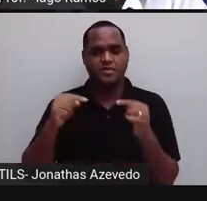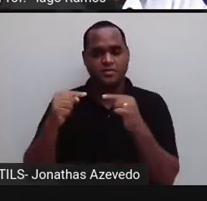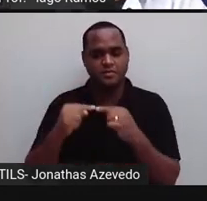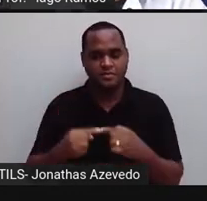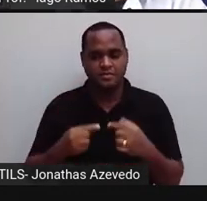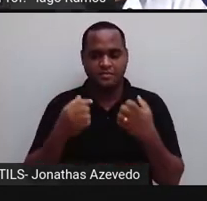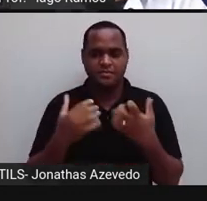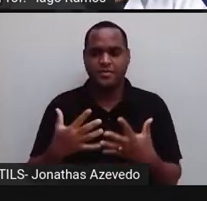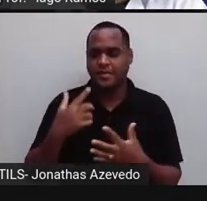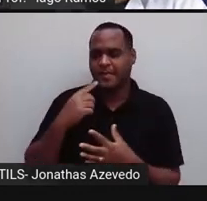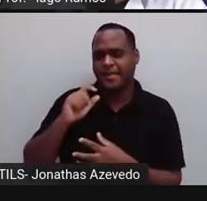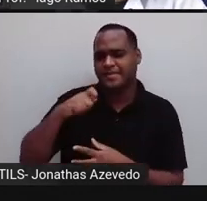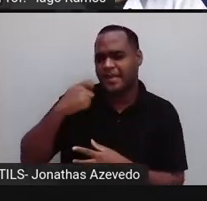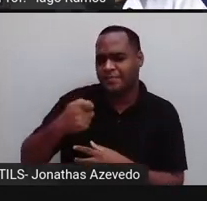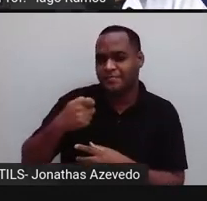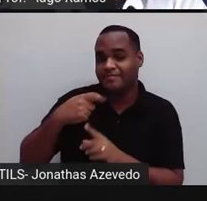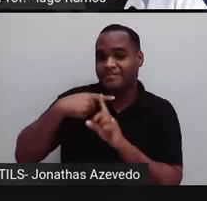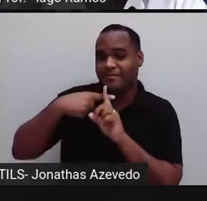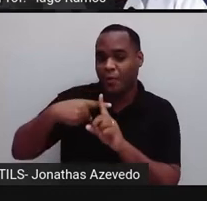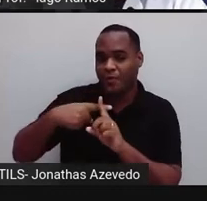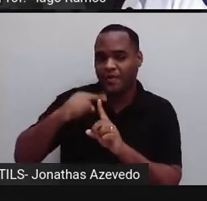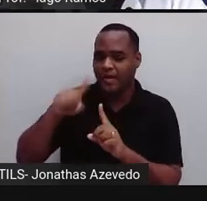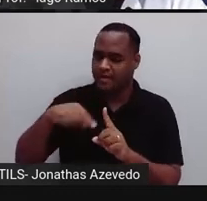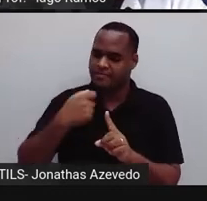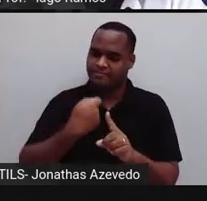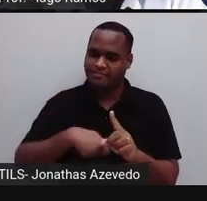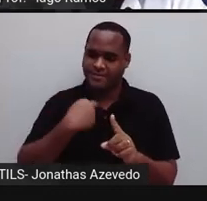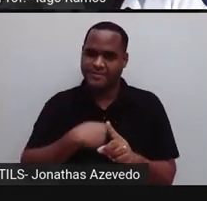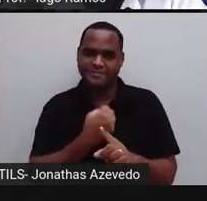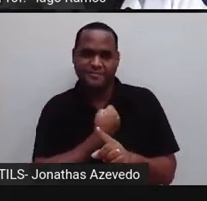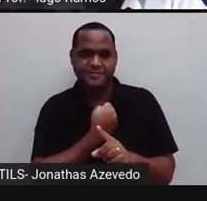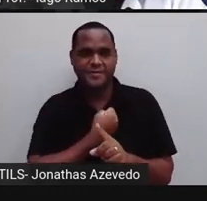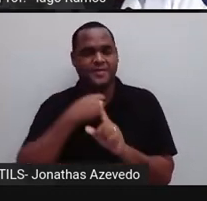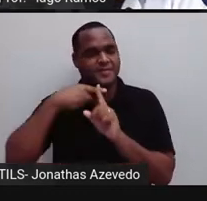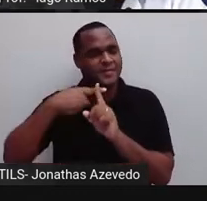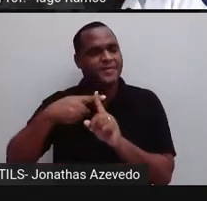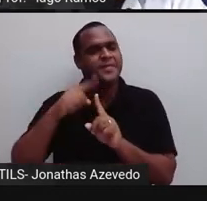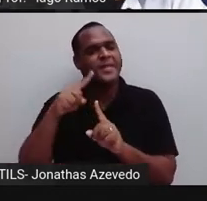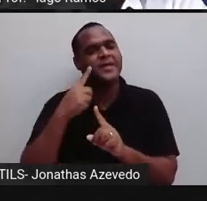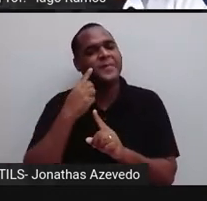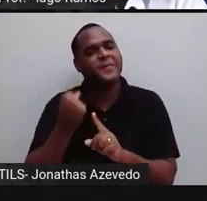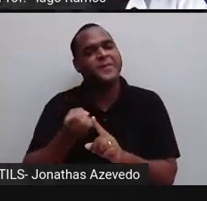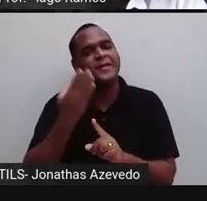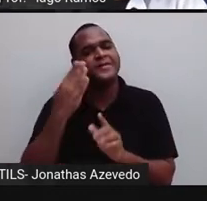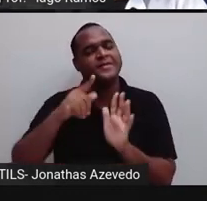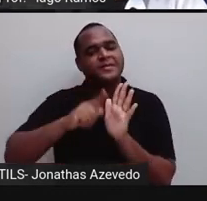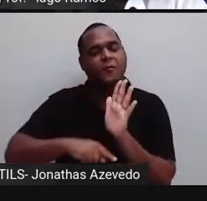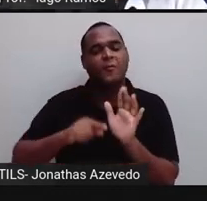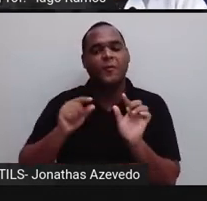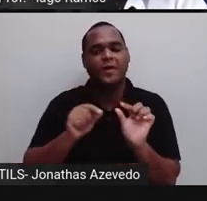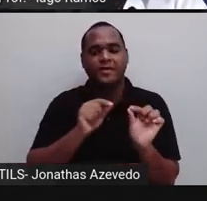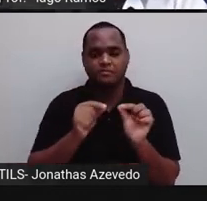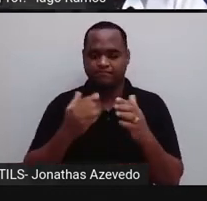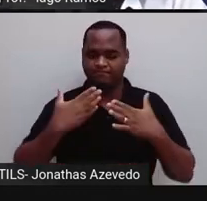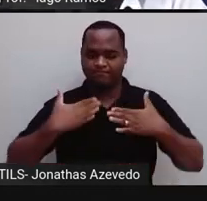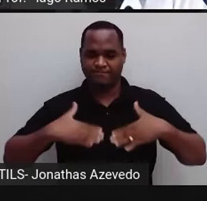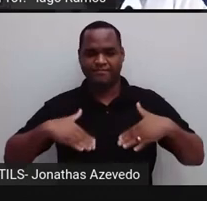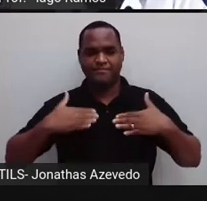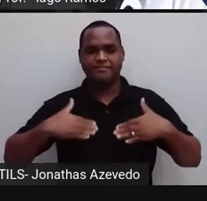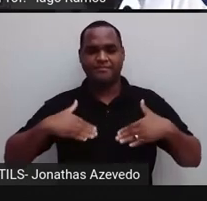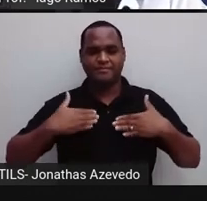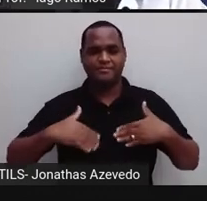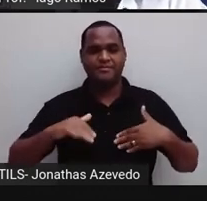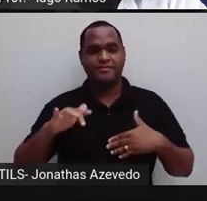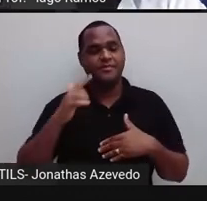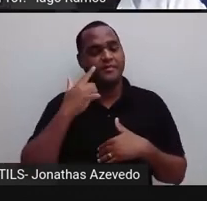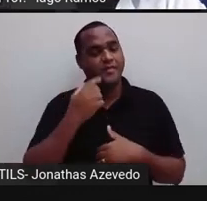tem que ser um número positivo. Aí você pode perguntar, professor, e quando é que vai ser negativo? Calma. Estamos falando aqui